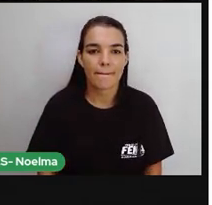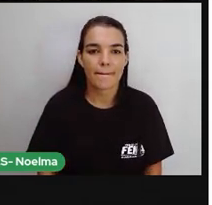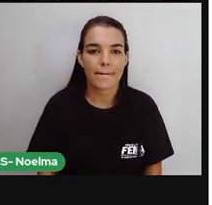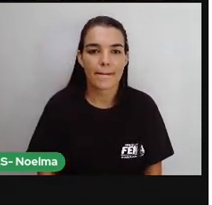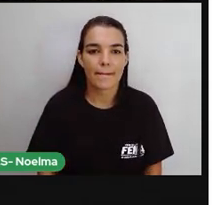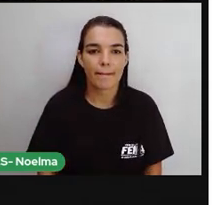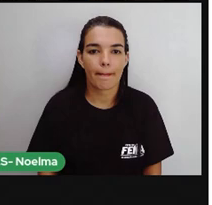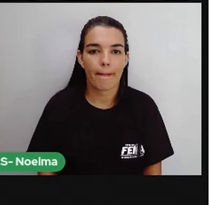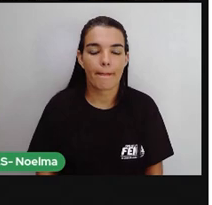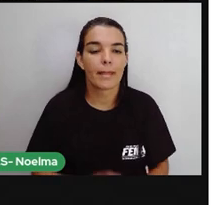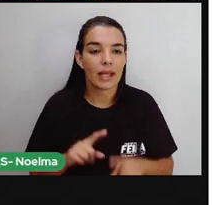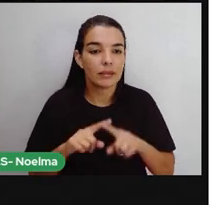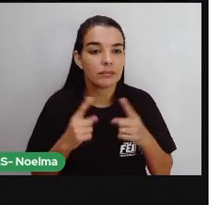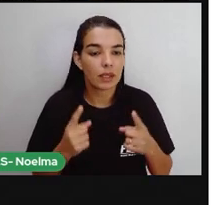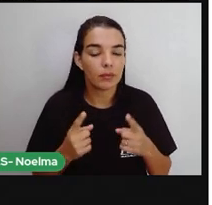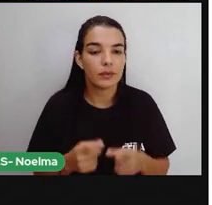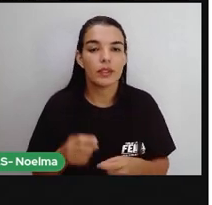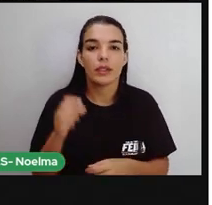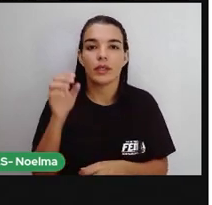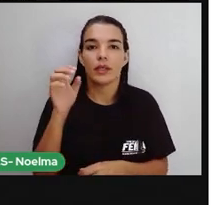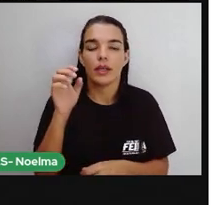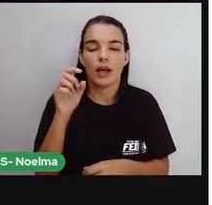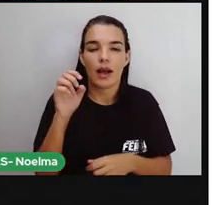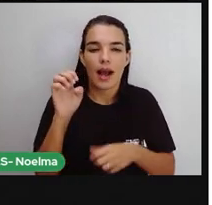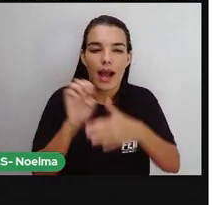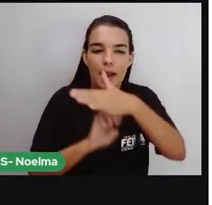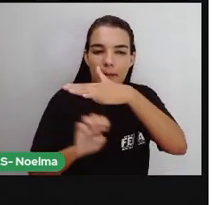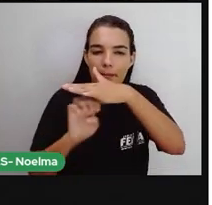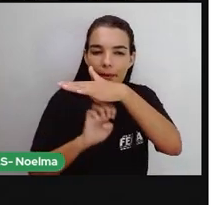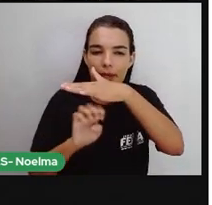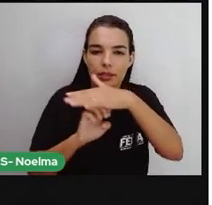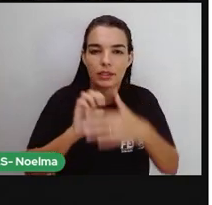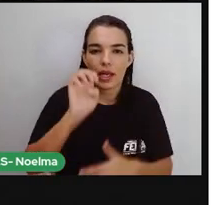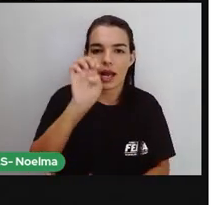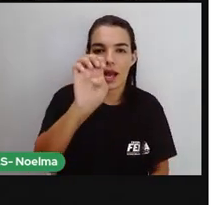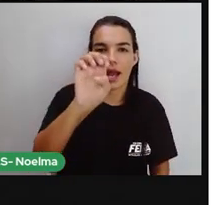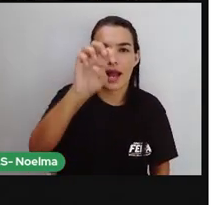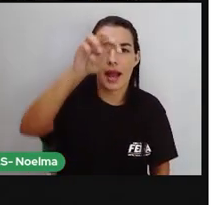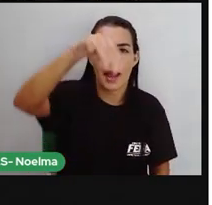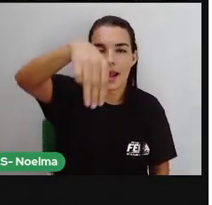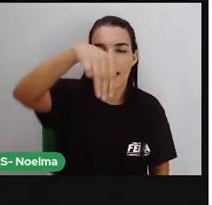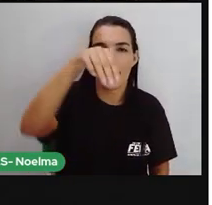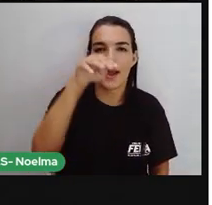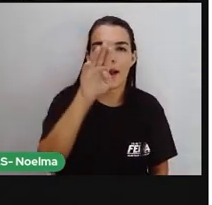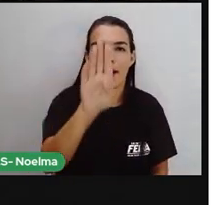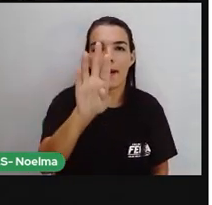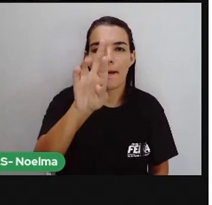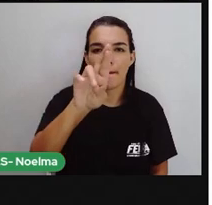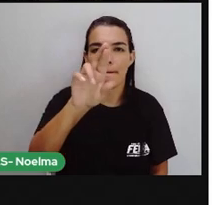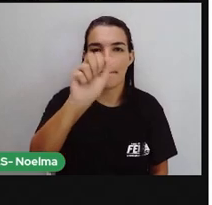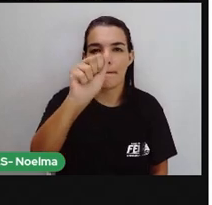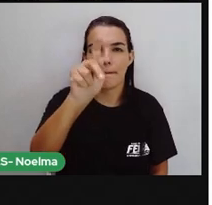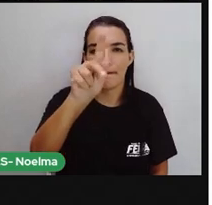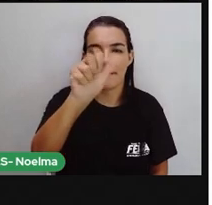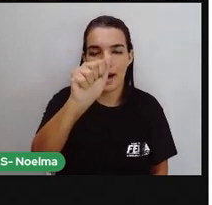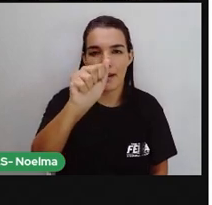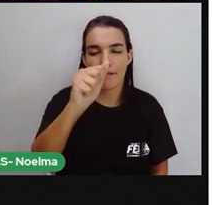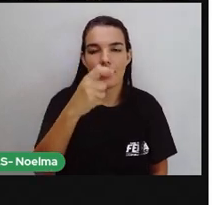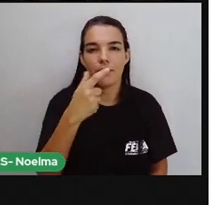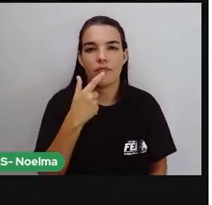a empresa brasileira de pesquisar água pecuária, a Embrapa, né? É a contaminação da bacia